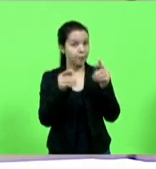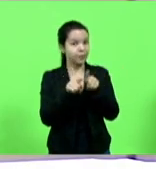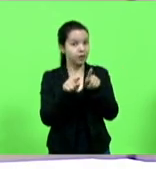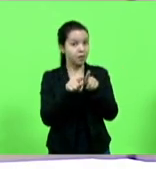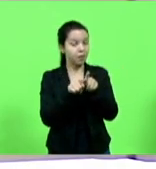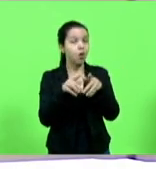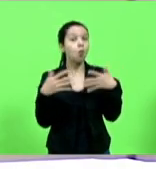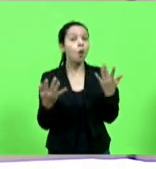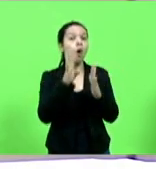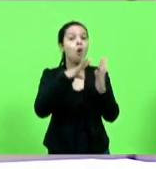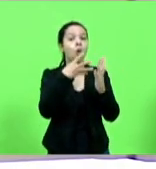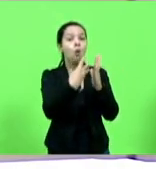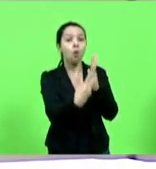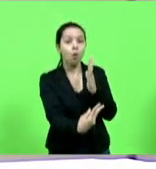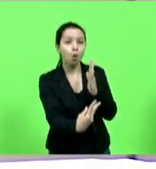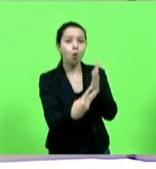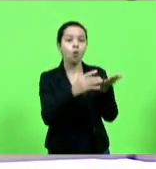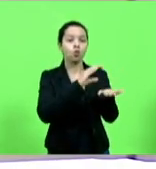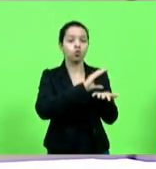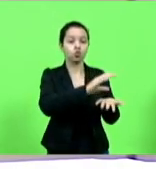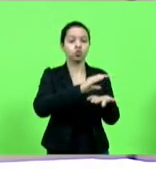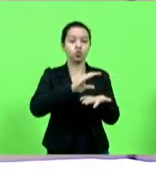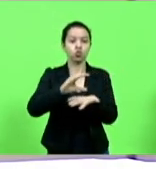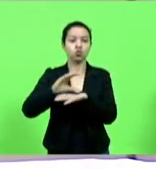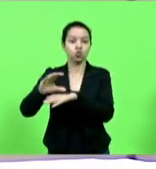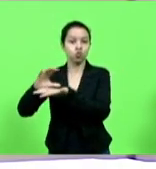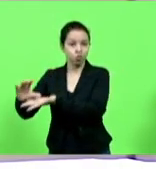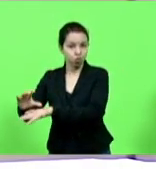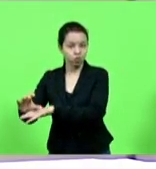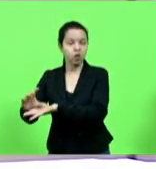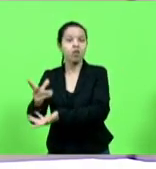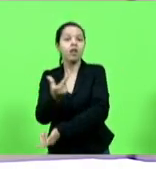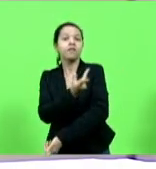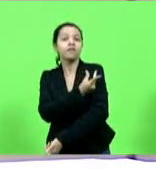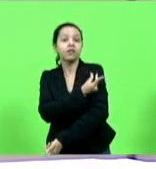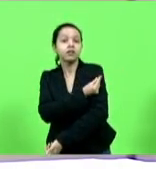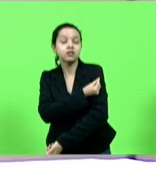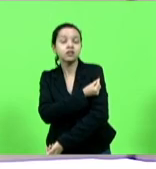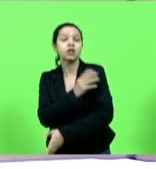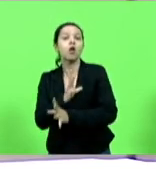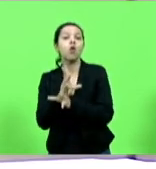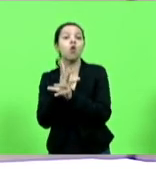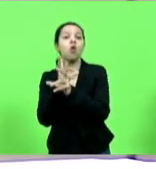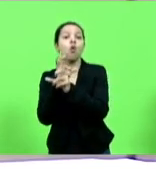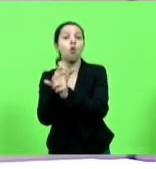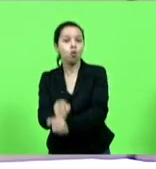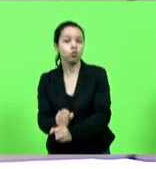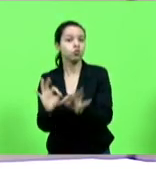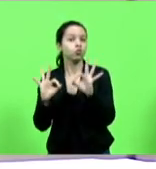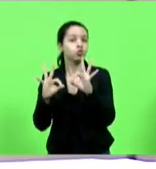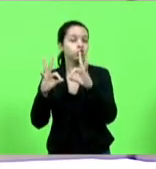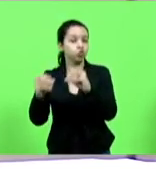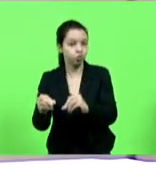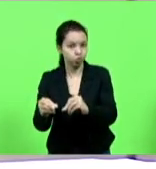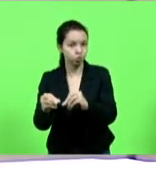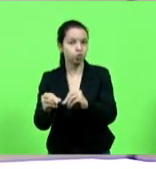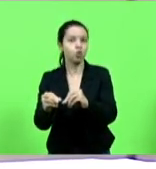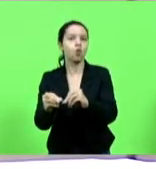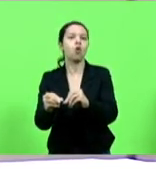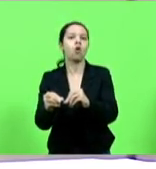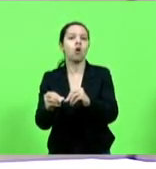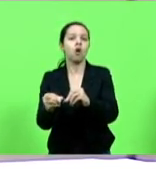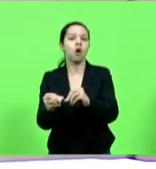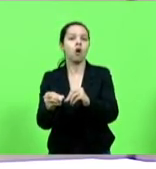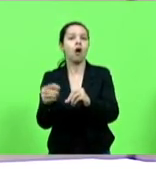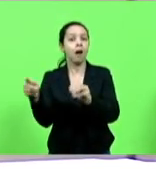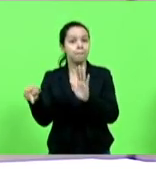realizada no quantitativo total das vacinas contra o covid-19 destinado ao estado de